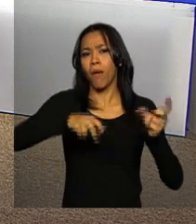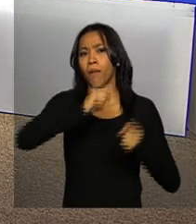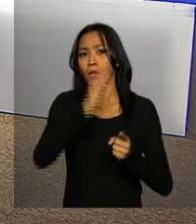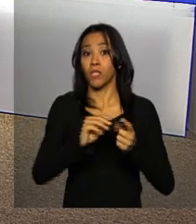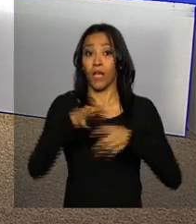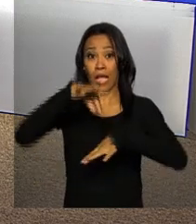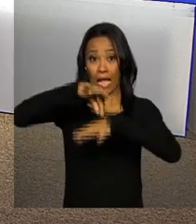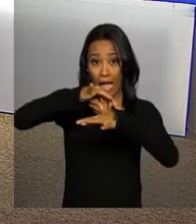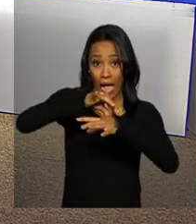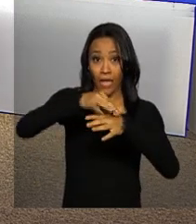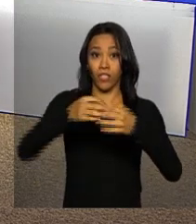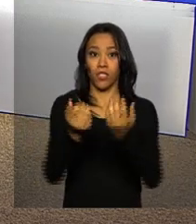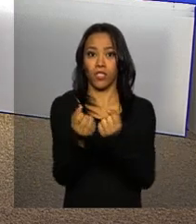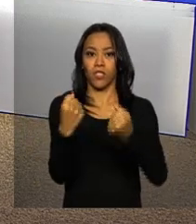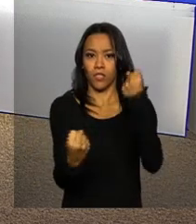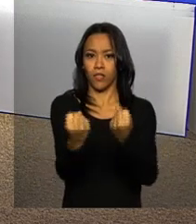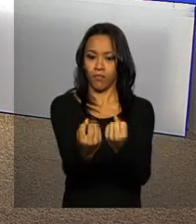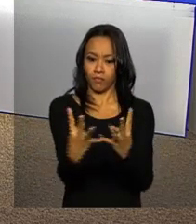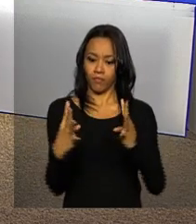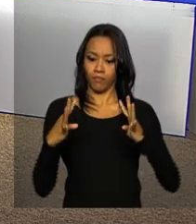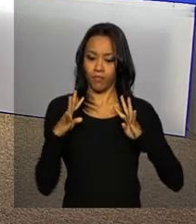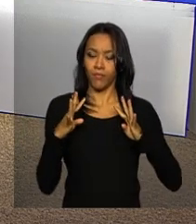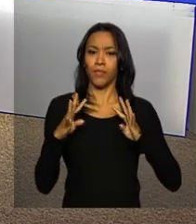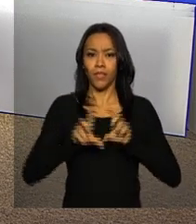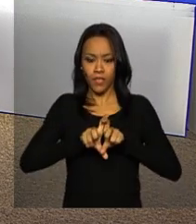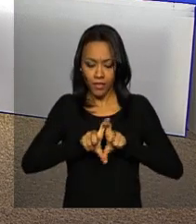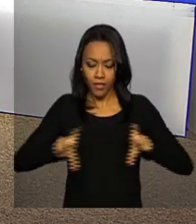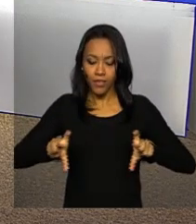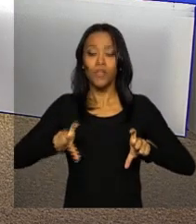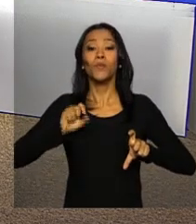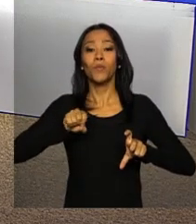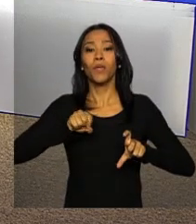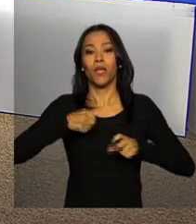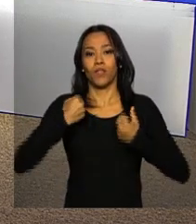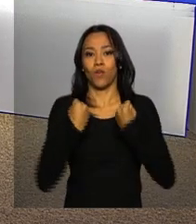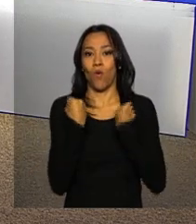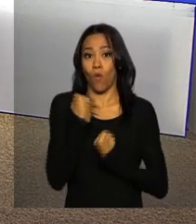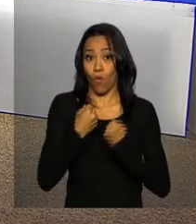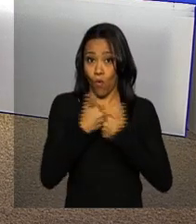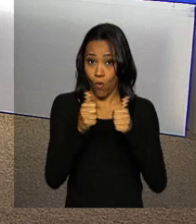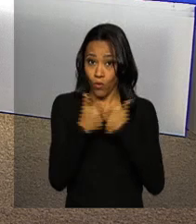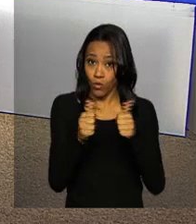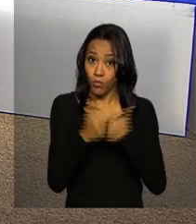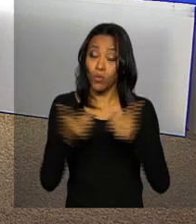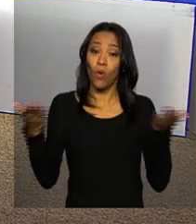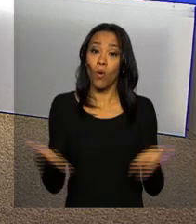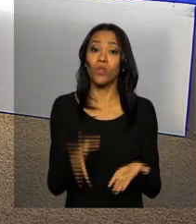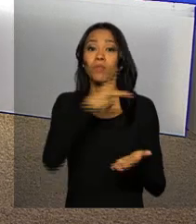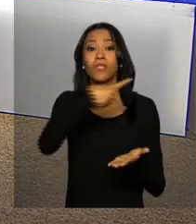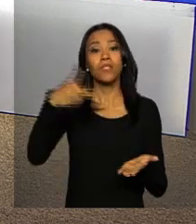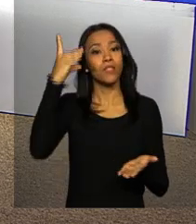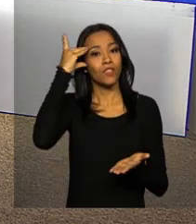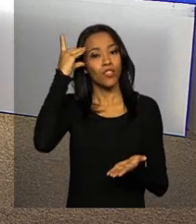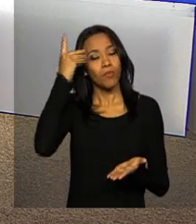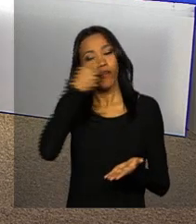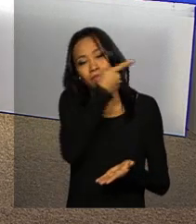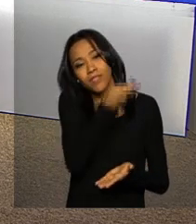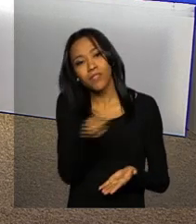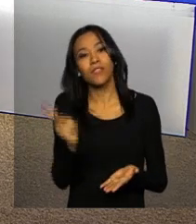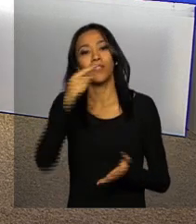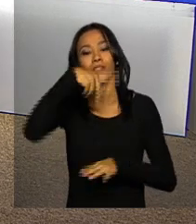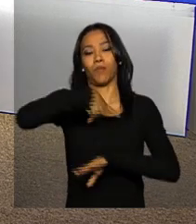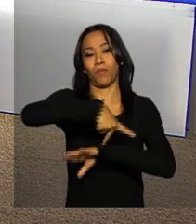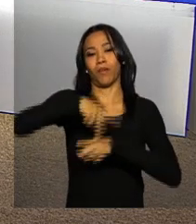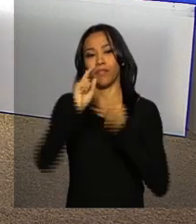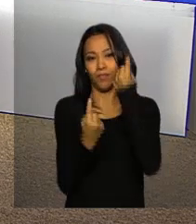carne e carrocerias e chassis de ônibus. A presidenta Dilma Rousseff visita hoje o país. O repórter Leandro